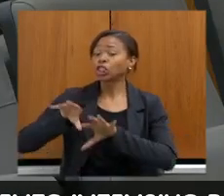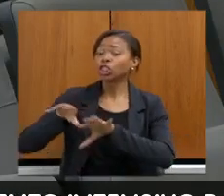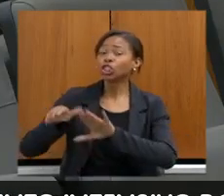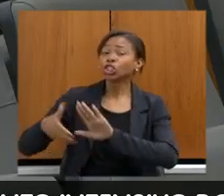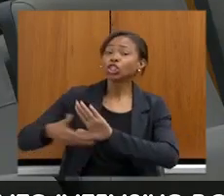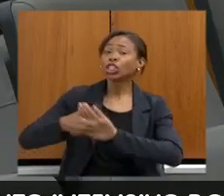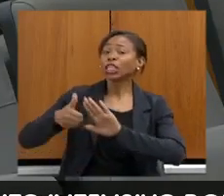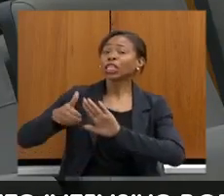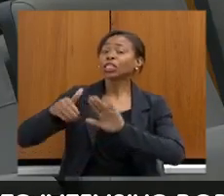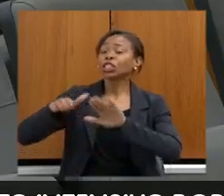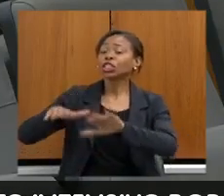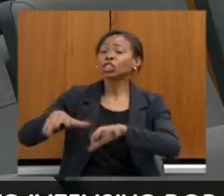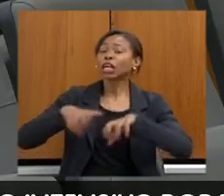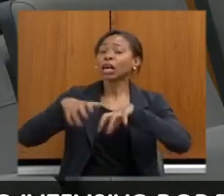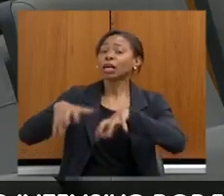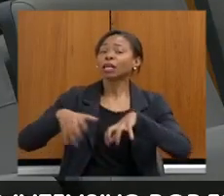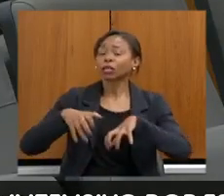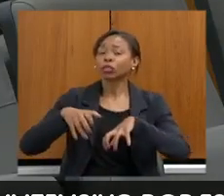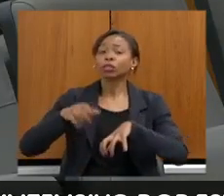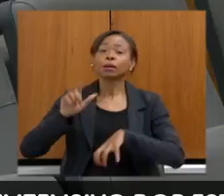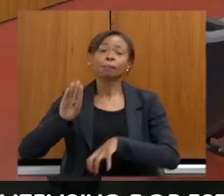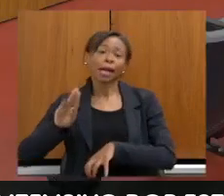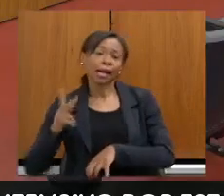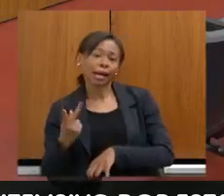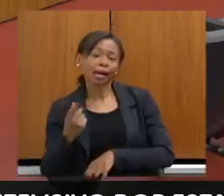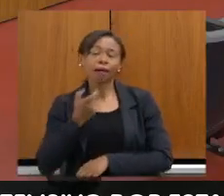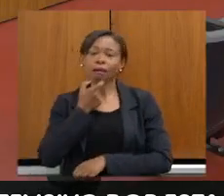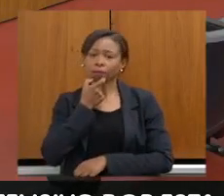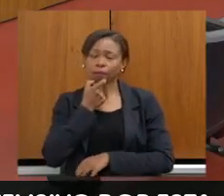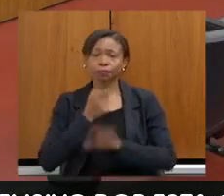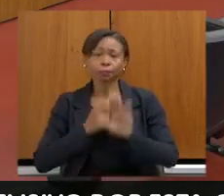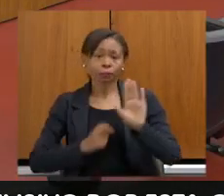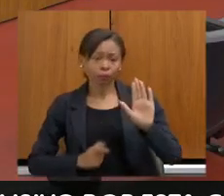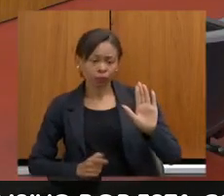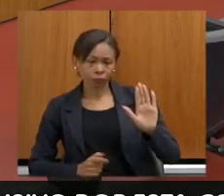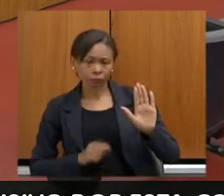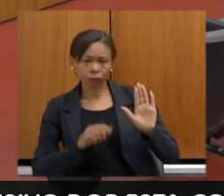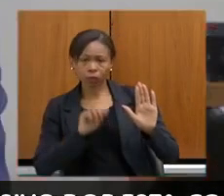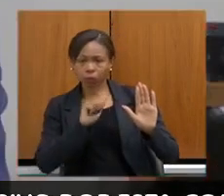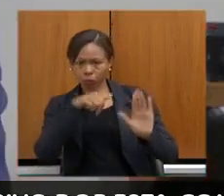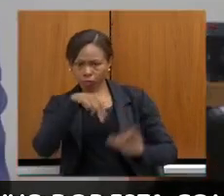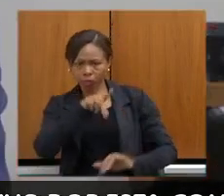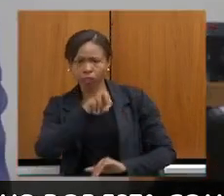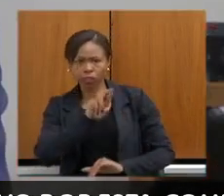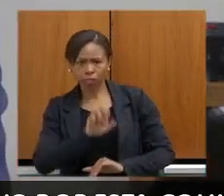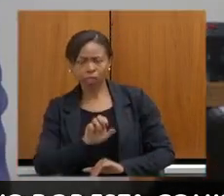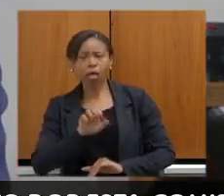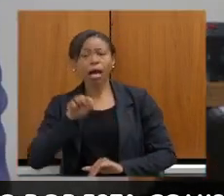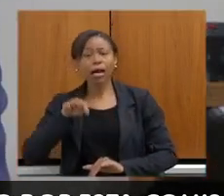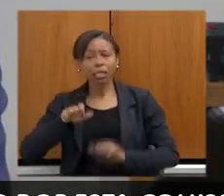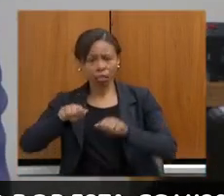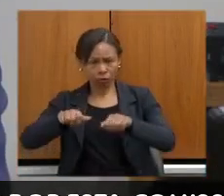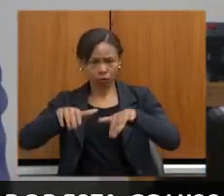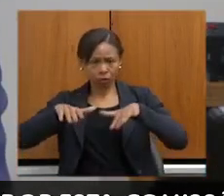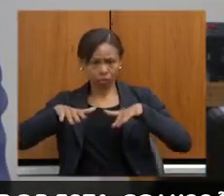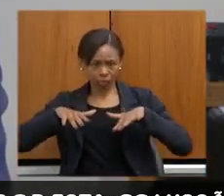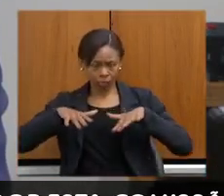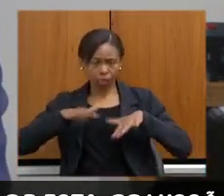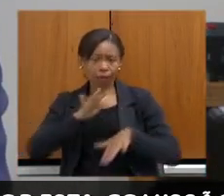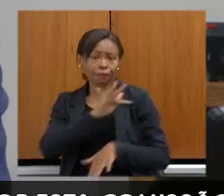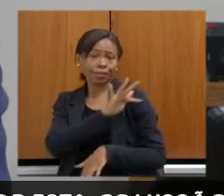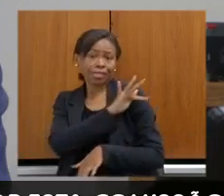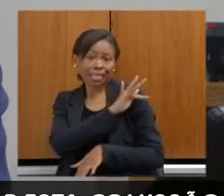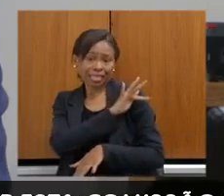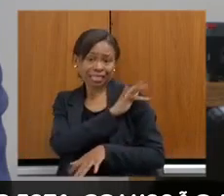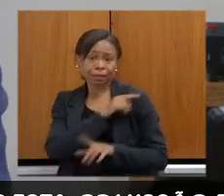e Nova Lima. Senhor André, só para passar para o senhor, a audiência fiscaliza mais, ela